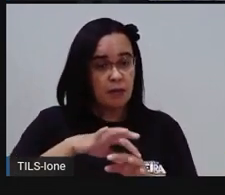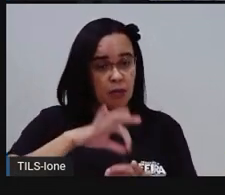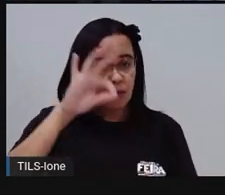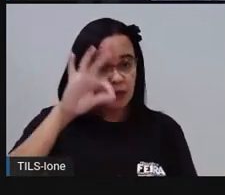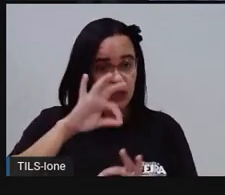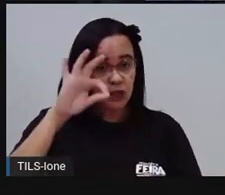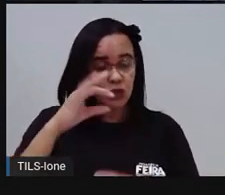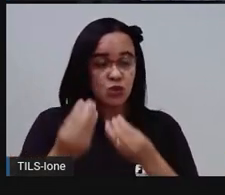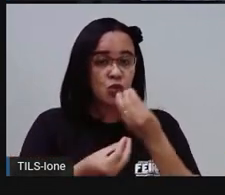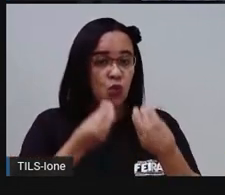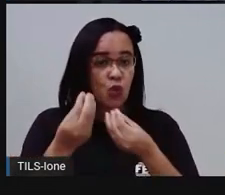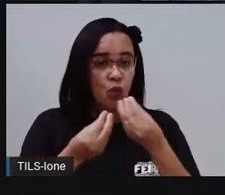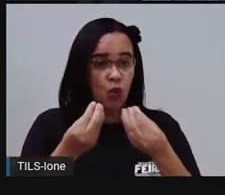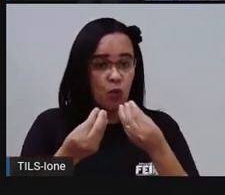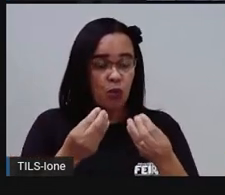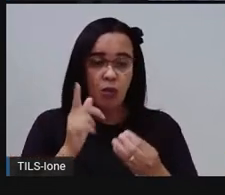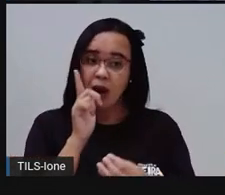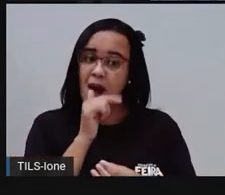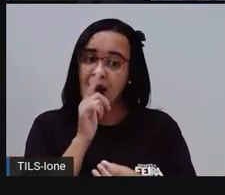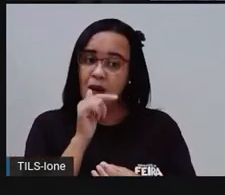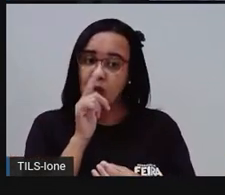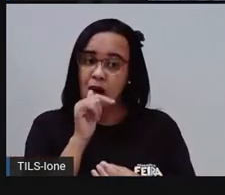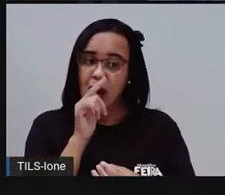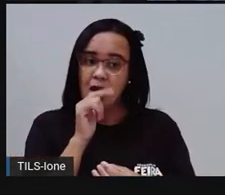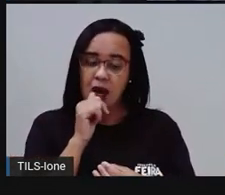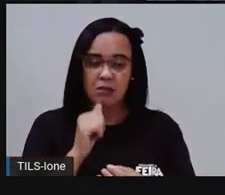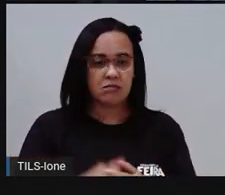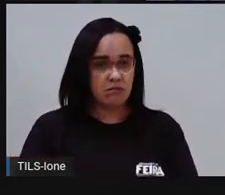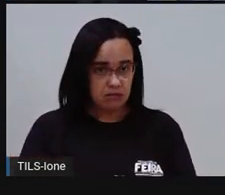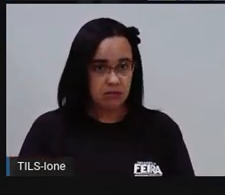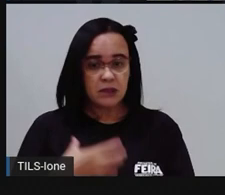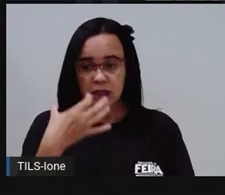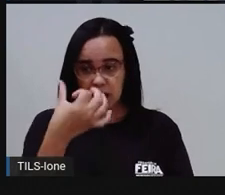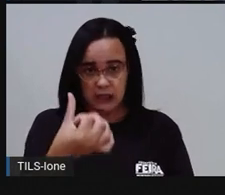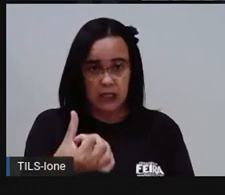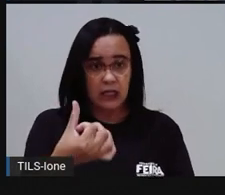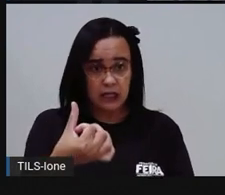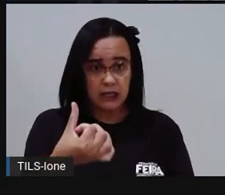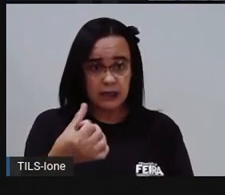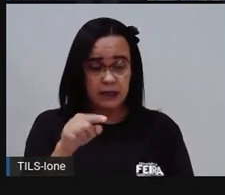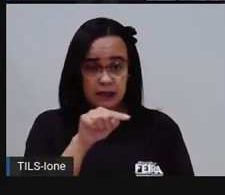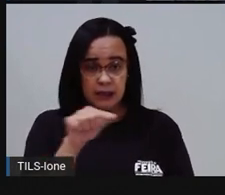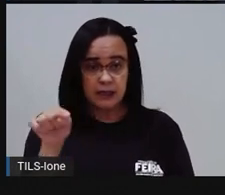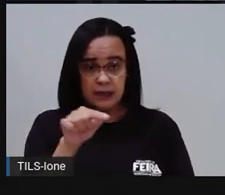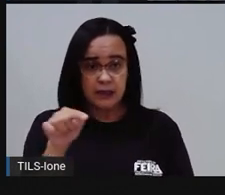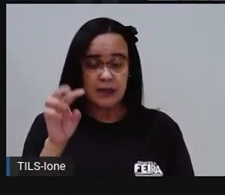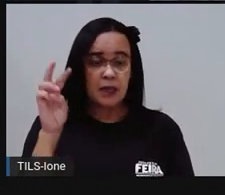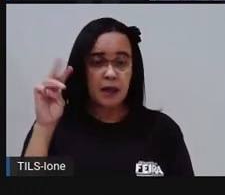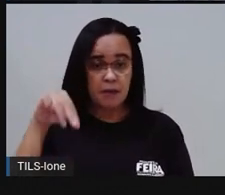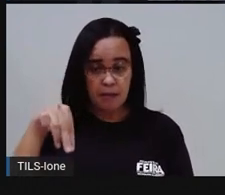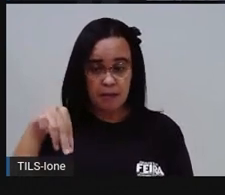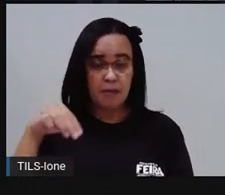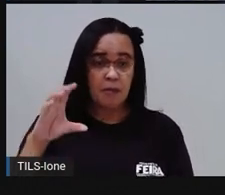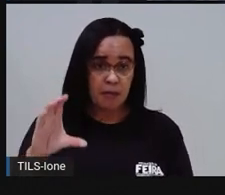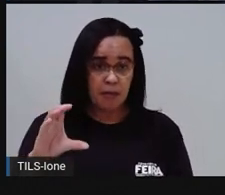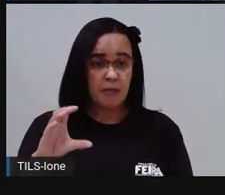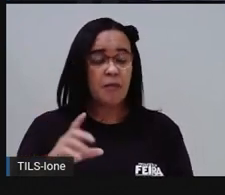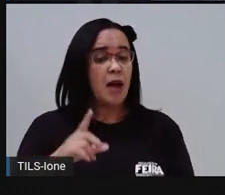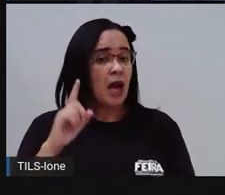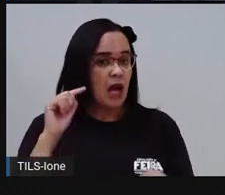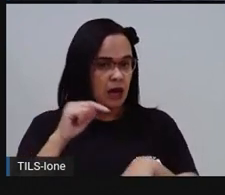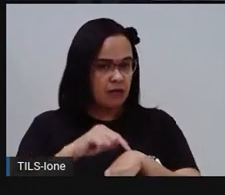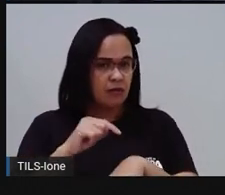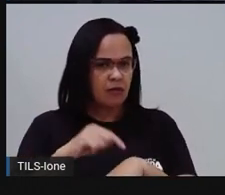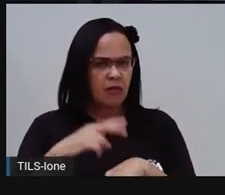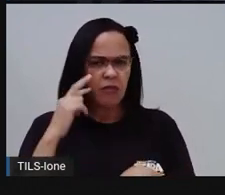cúbicos, né, de água. Então de até seis minutos mede seis metros cúbicos, né? E aí vai ter um valor, deixa eu